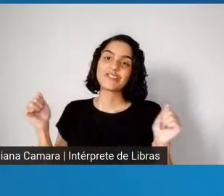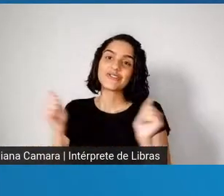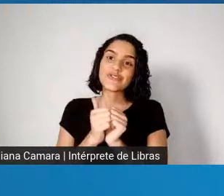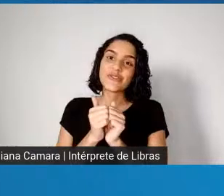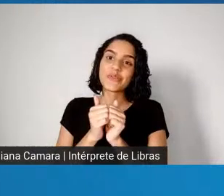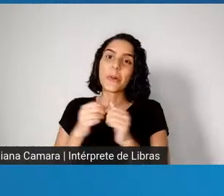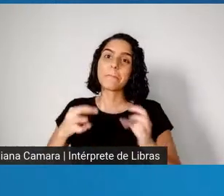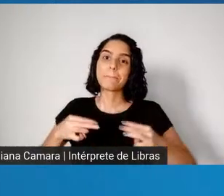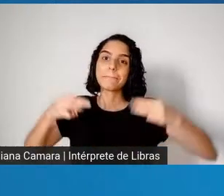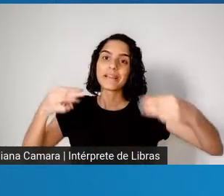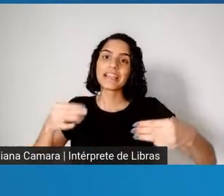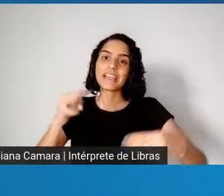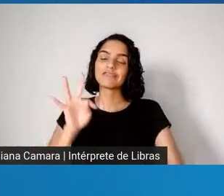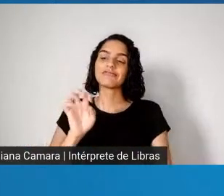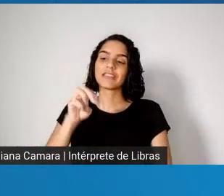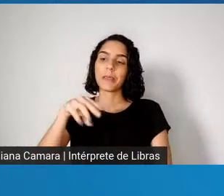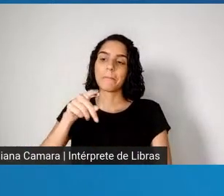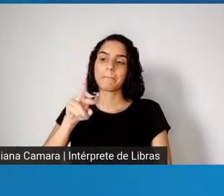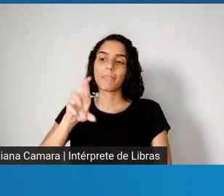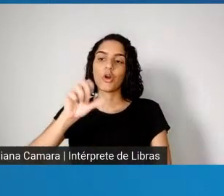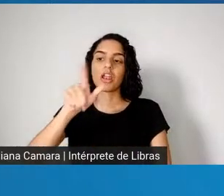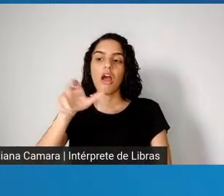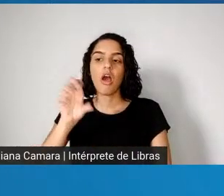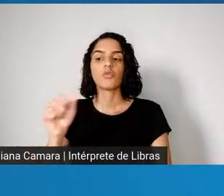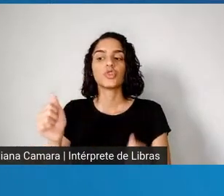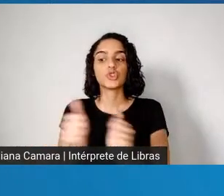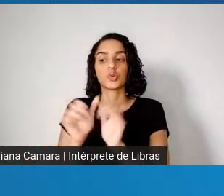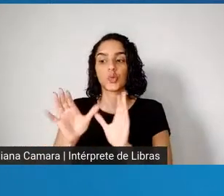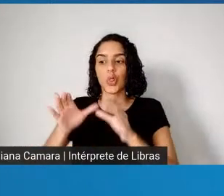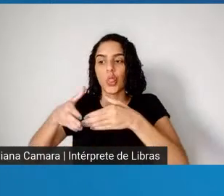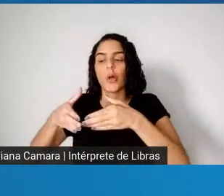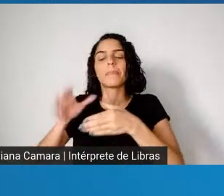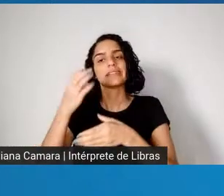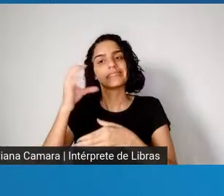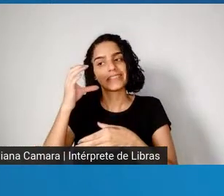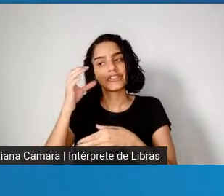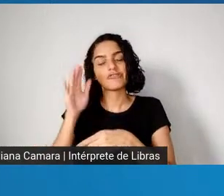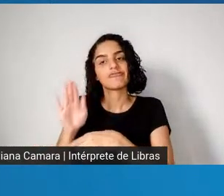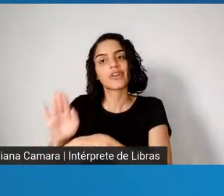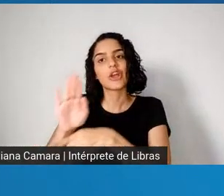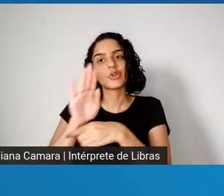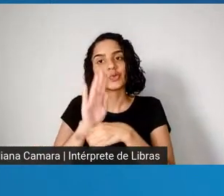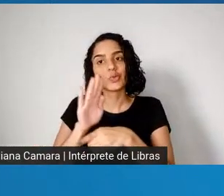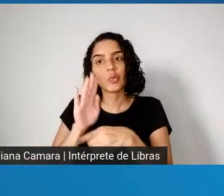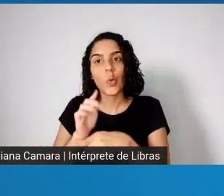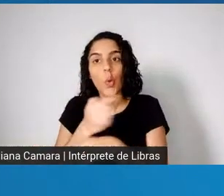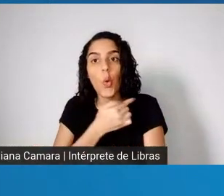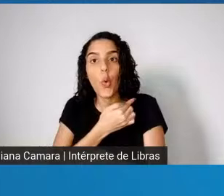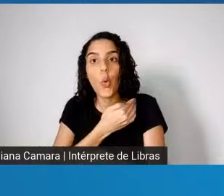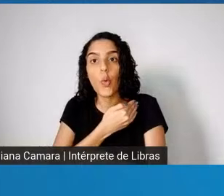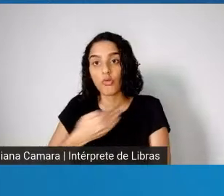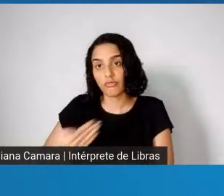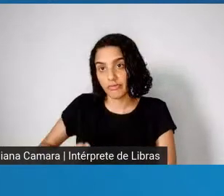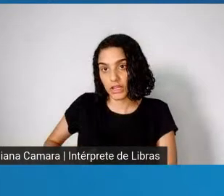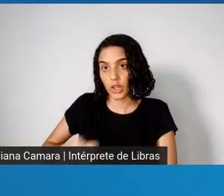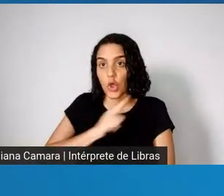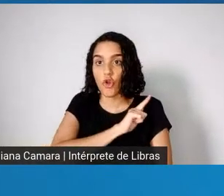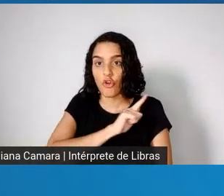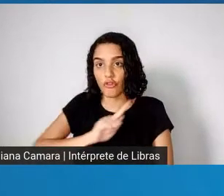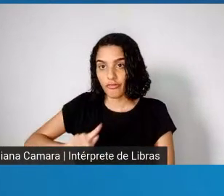de um comitê científico, que assessorou o governador do estado do Rio de Janeiro.